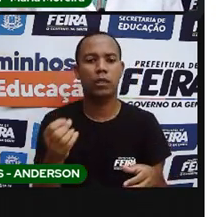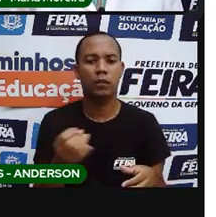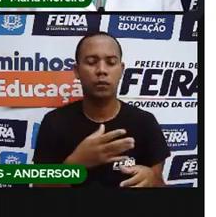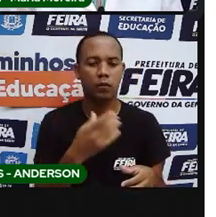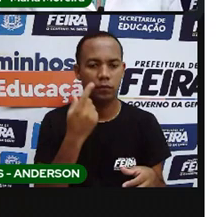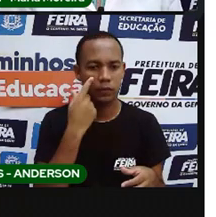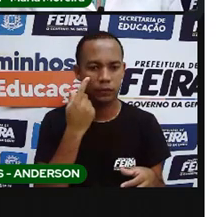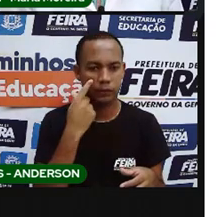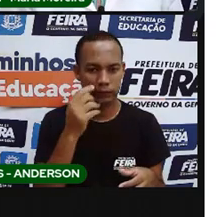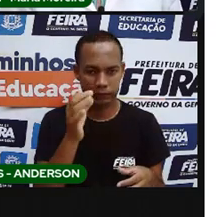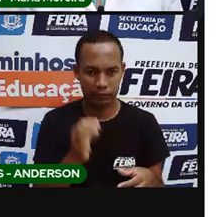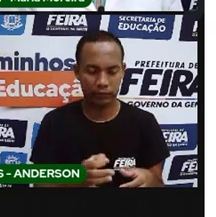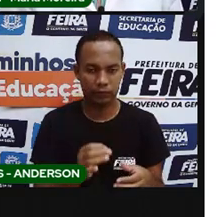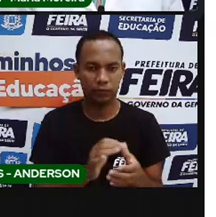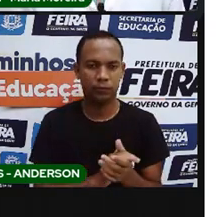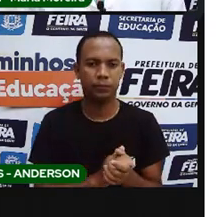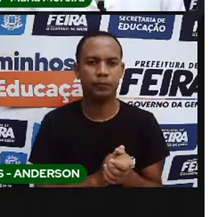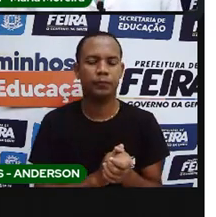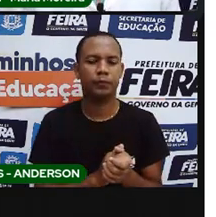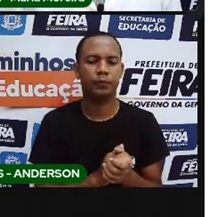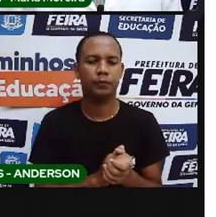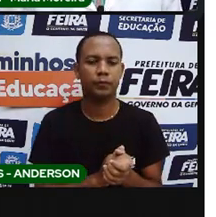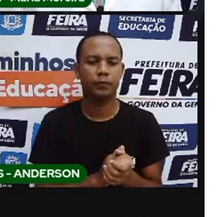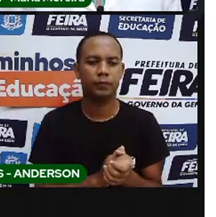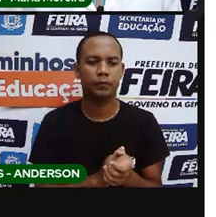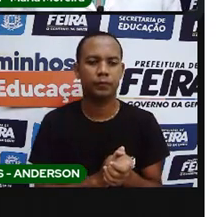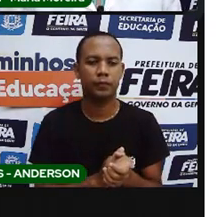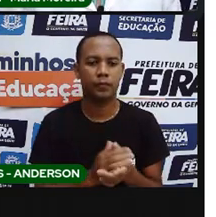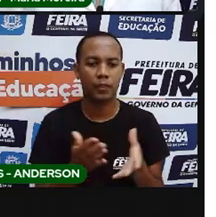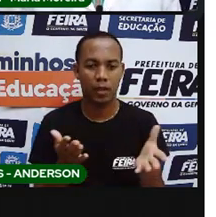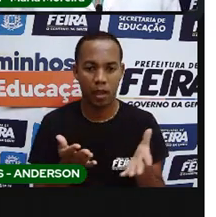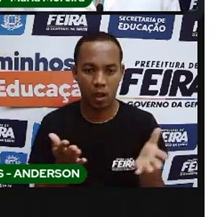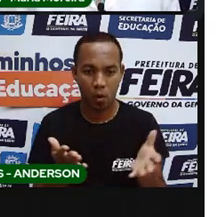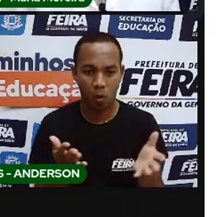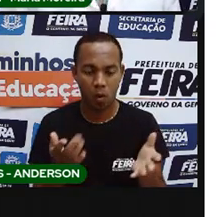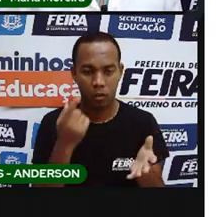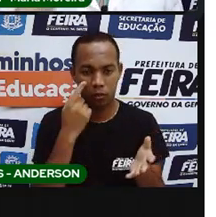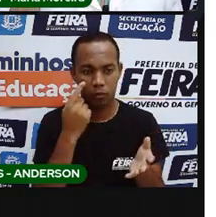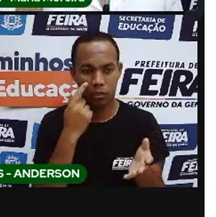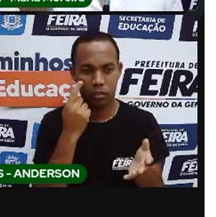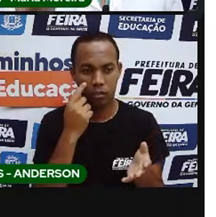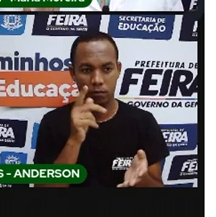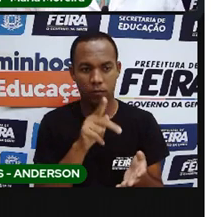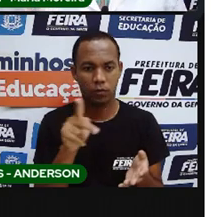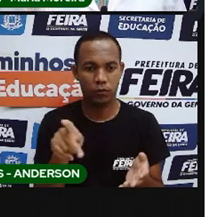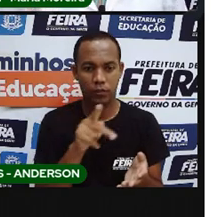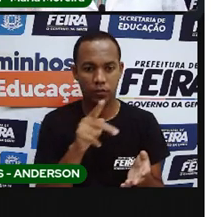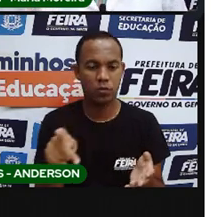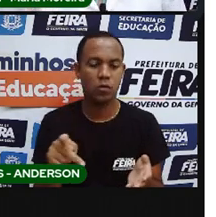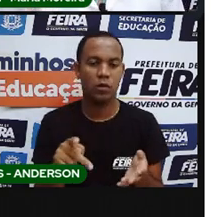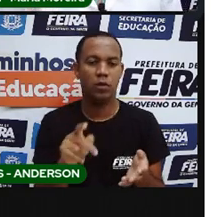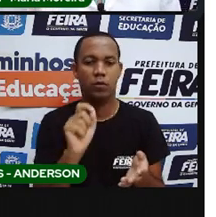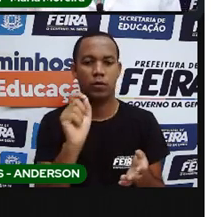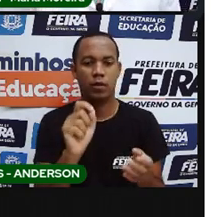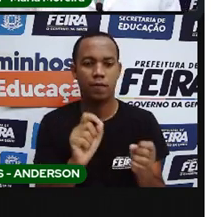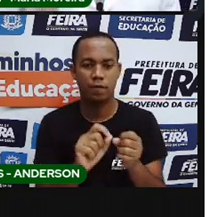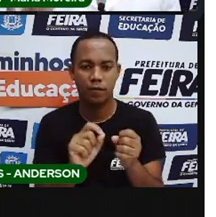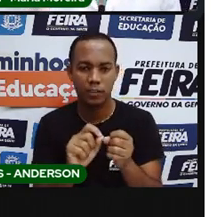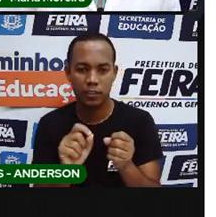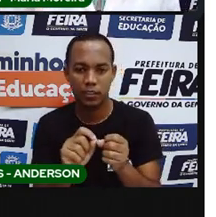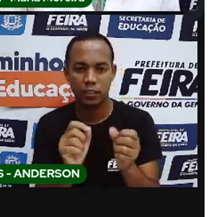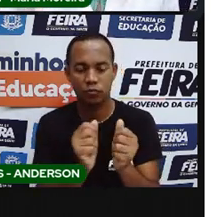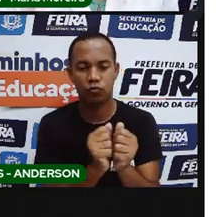Certo? Então, vamos fazer aqui agora com a dona Maria. E mais, você aí pode fazer essa atividade com...